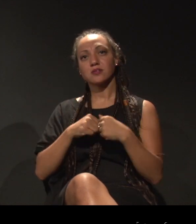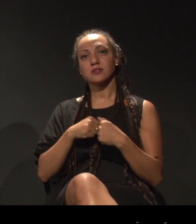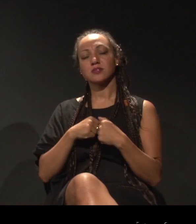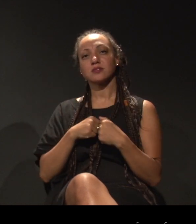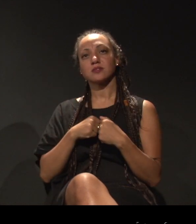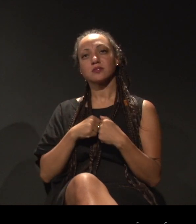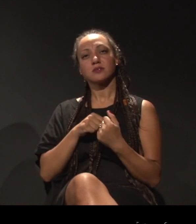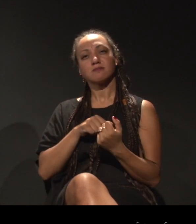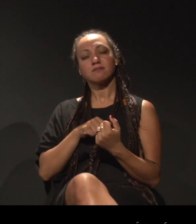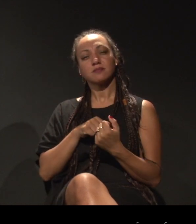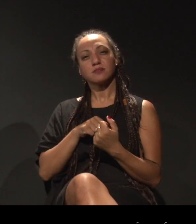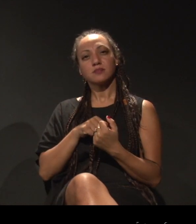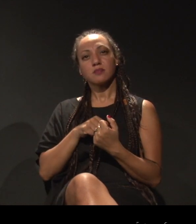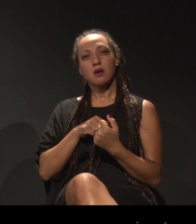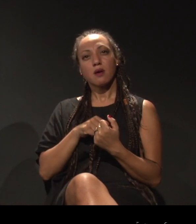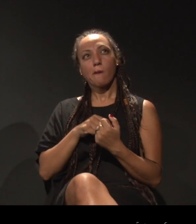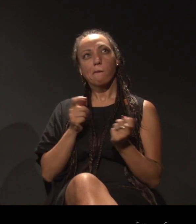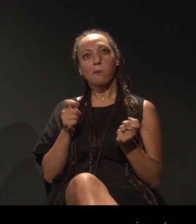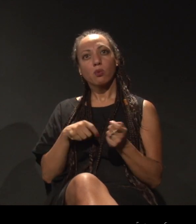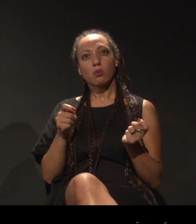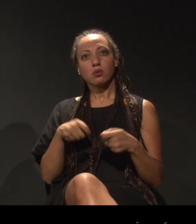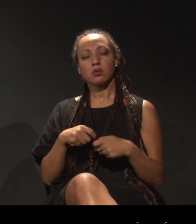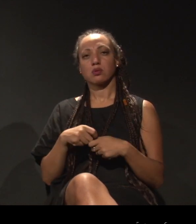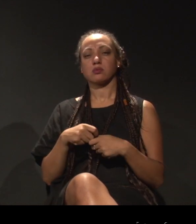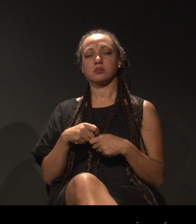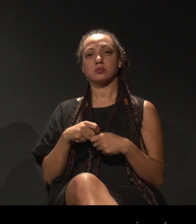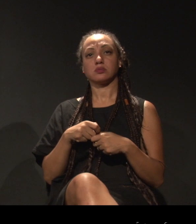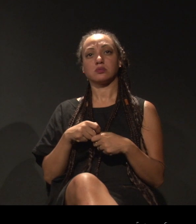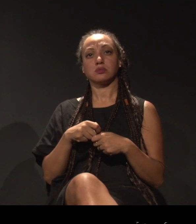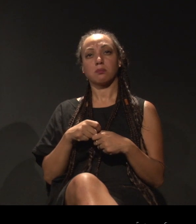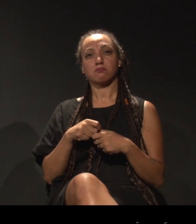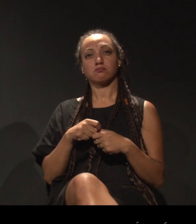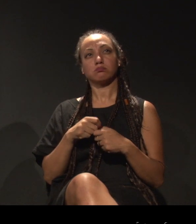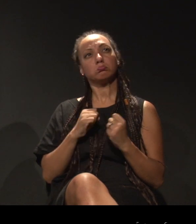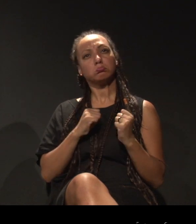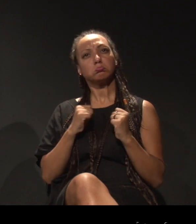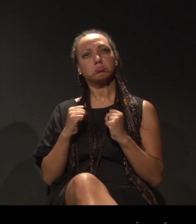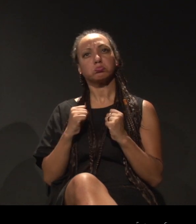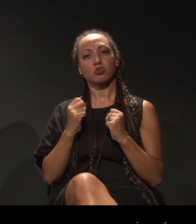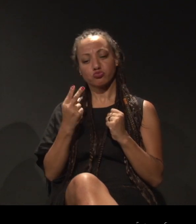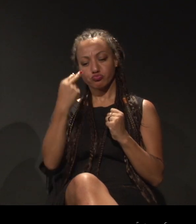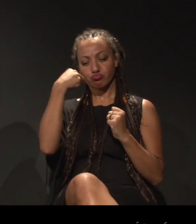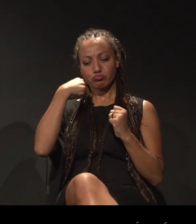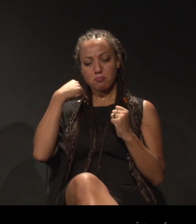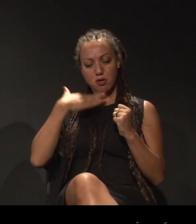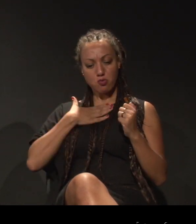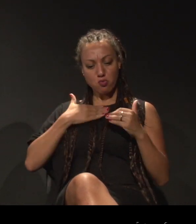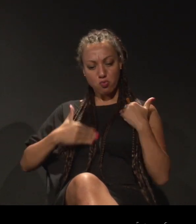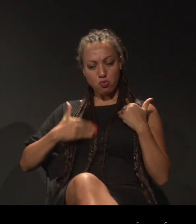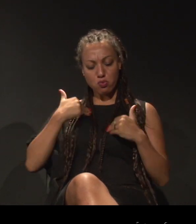a potência, até a possibilidade de olhar para o meu corpo,